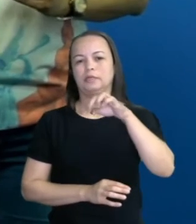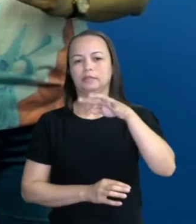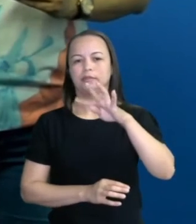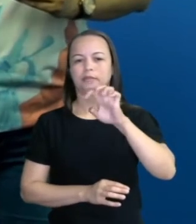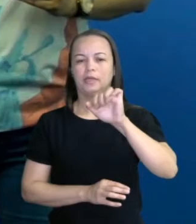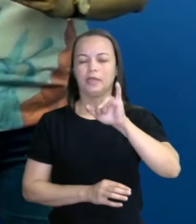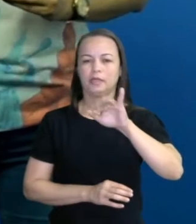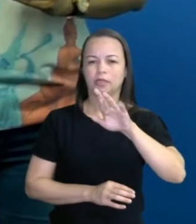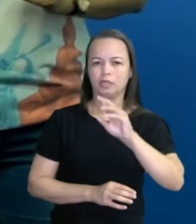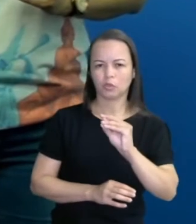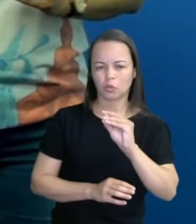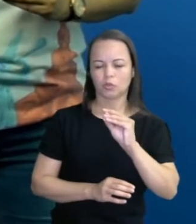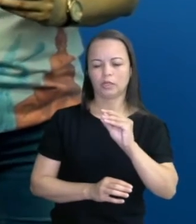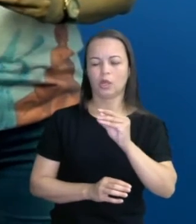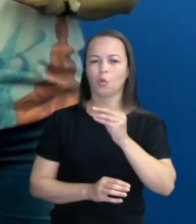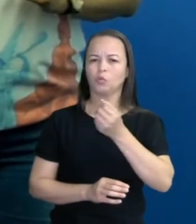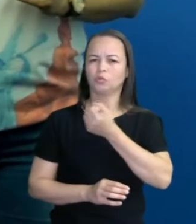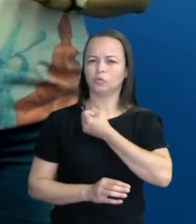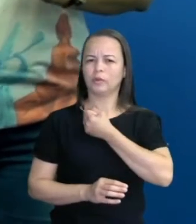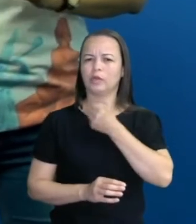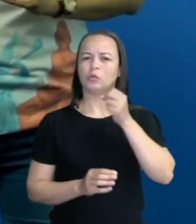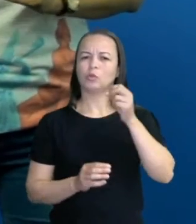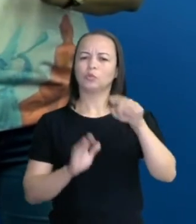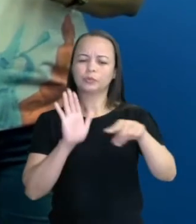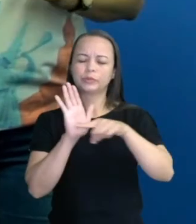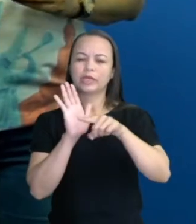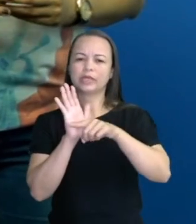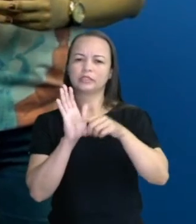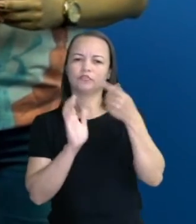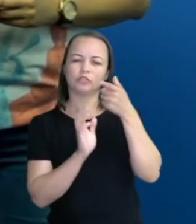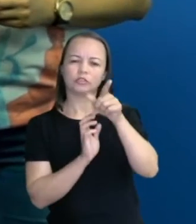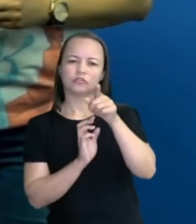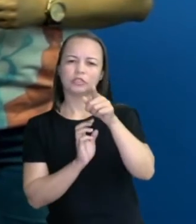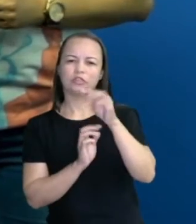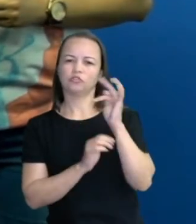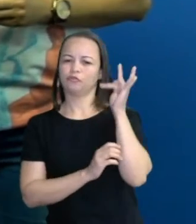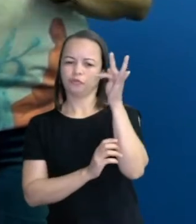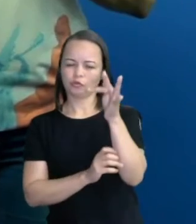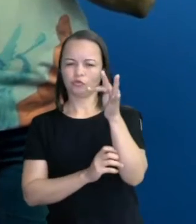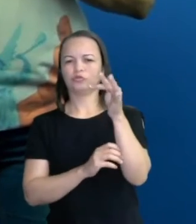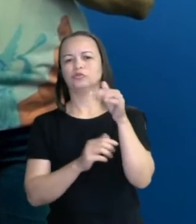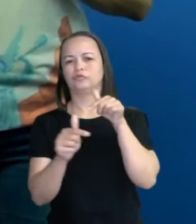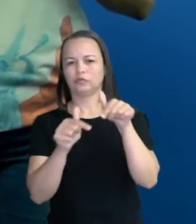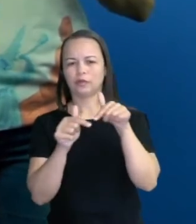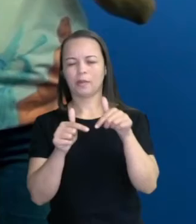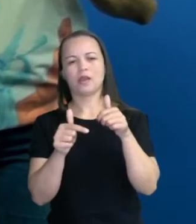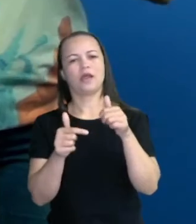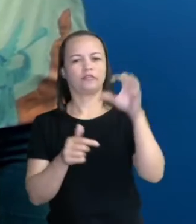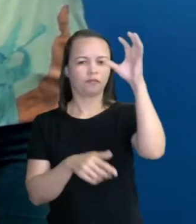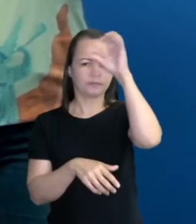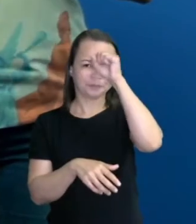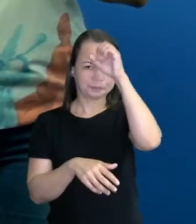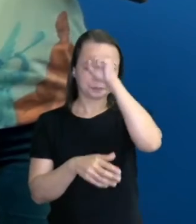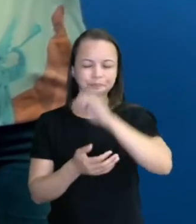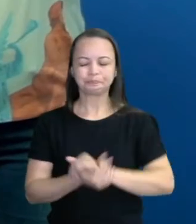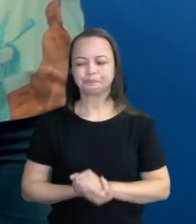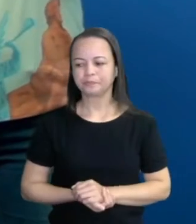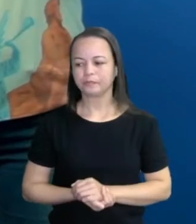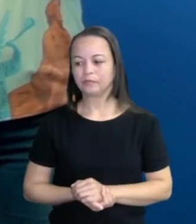que vocês vão entender um pouquinho mais à frente em outros conteúdos que a gente vai trabalhar mais à frente. Beleza? Então,